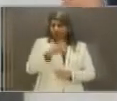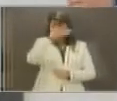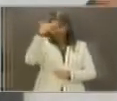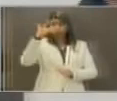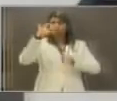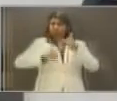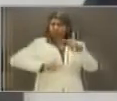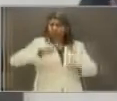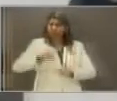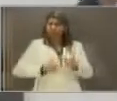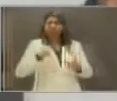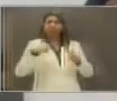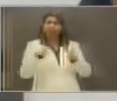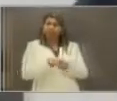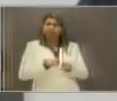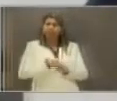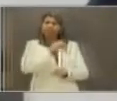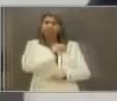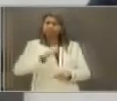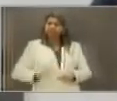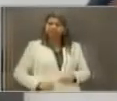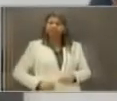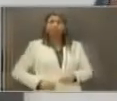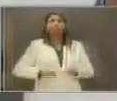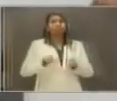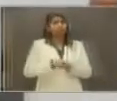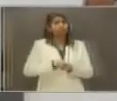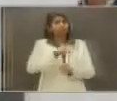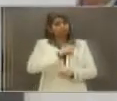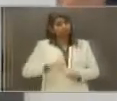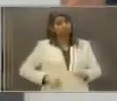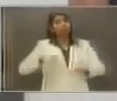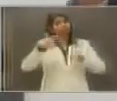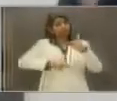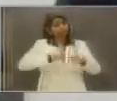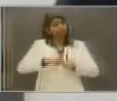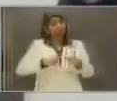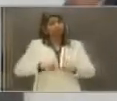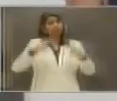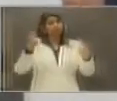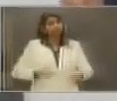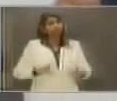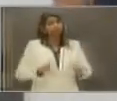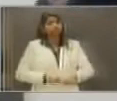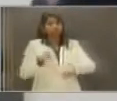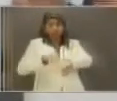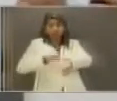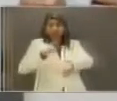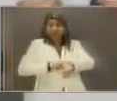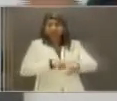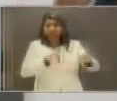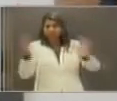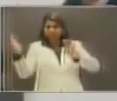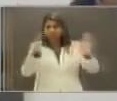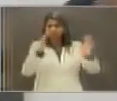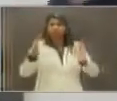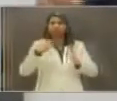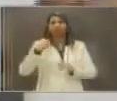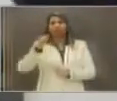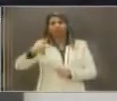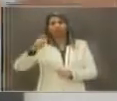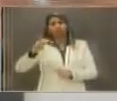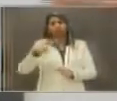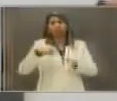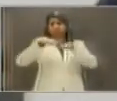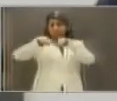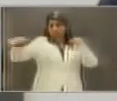brasileiro, o senador e o deputado é um trabalhador, precisa ter oportunidade, tempo de serviço para a aposentadoria, igual